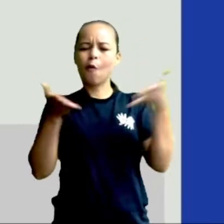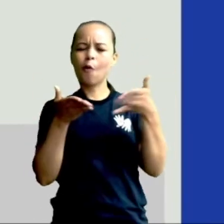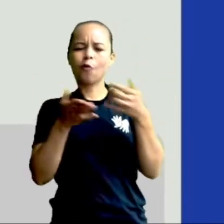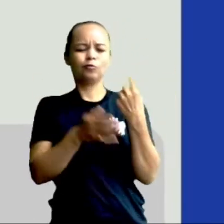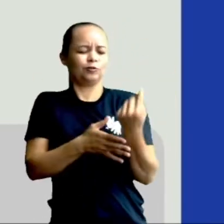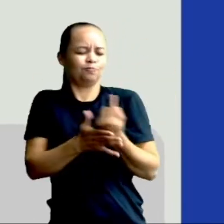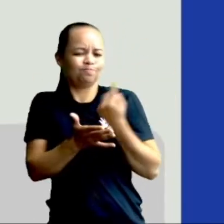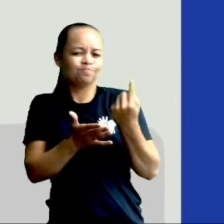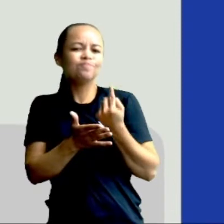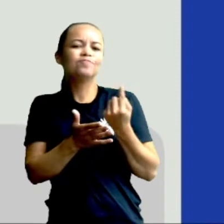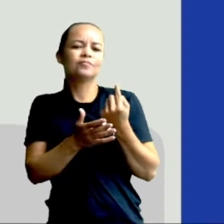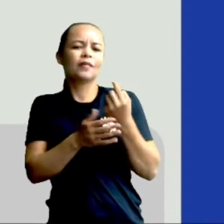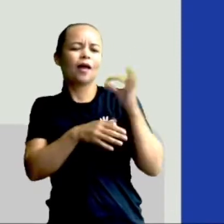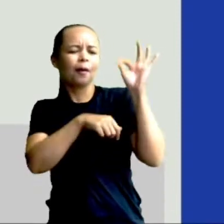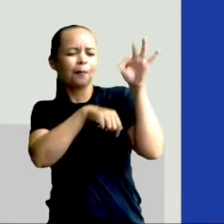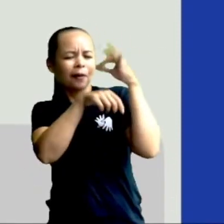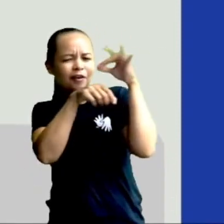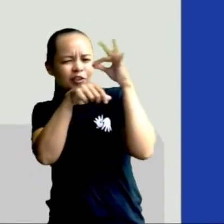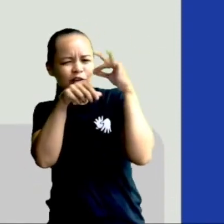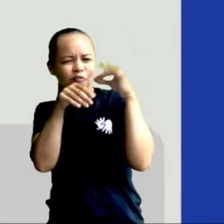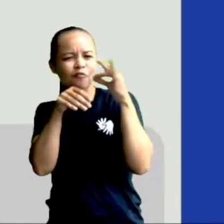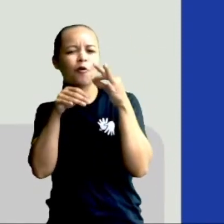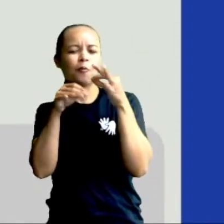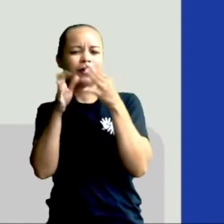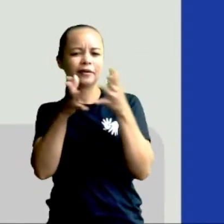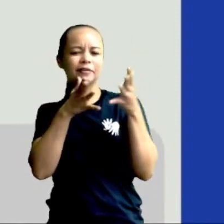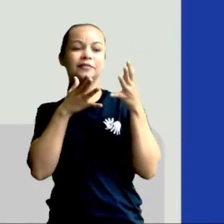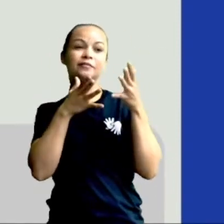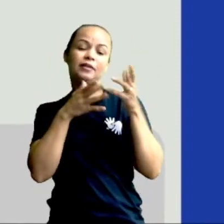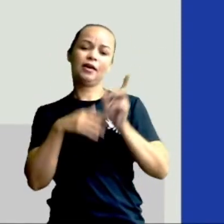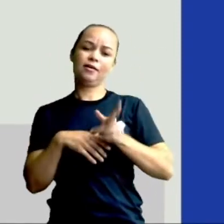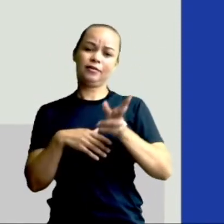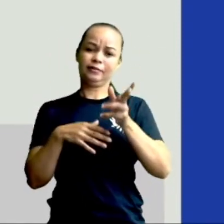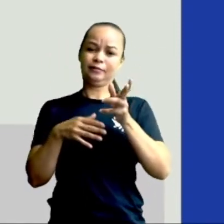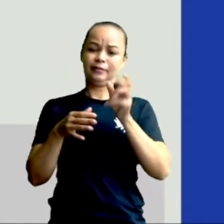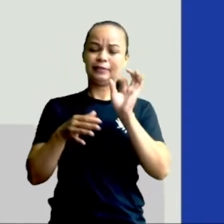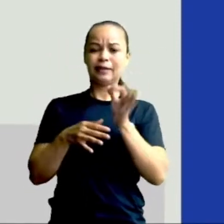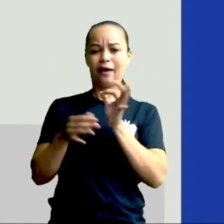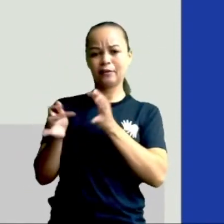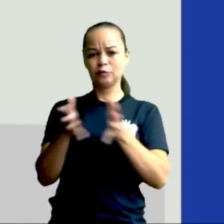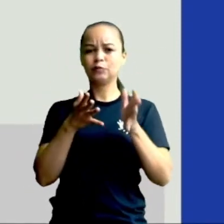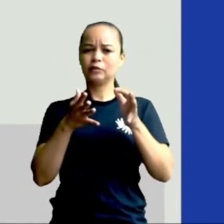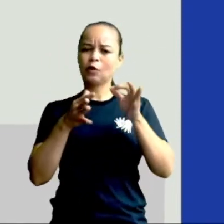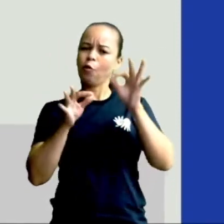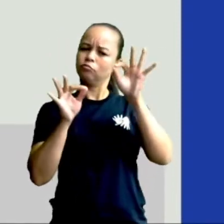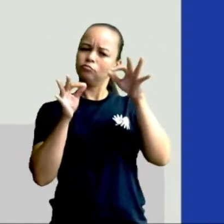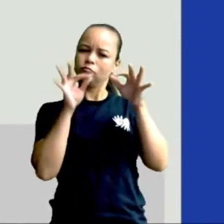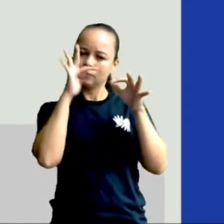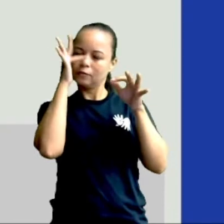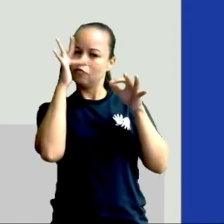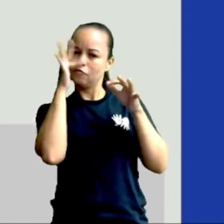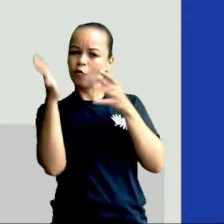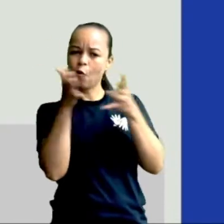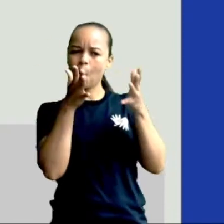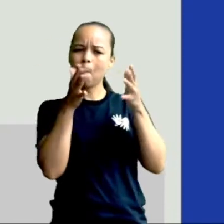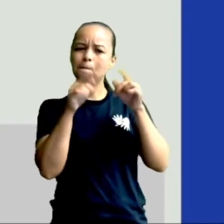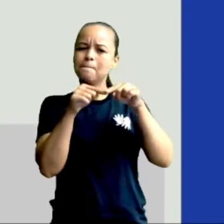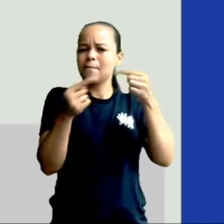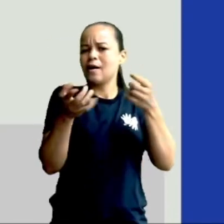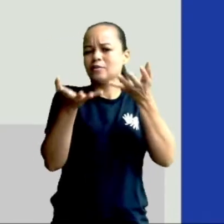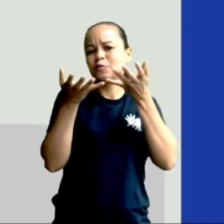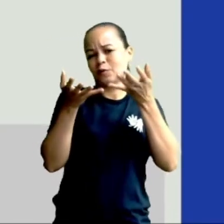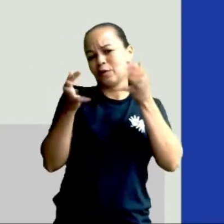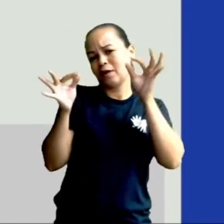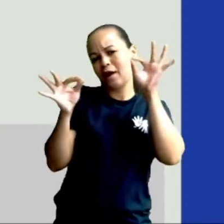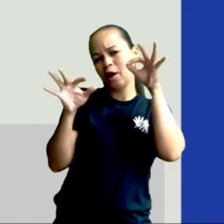sozinho. Beija-flor pequenininho, é certo que não sou flor. Mas eu quero um beijinho,